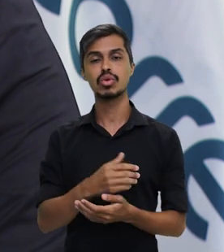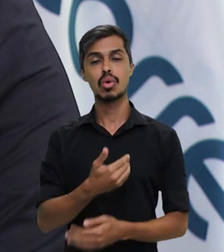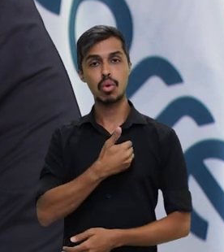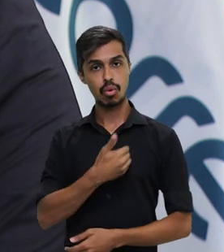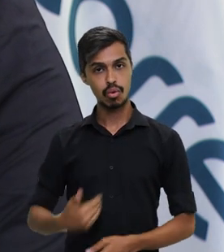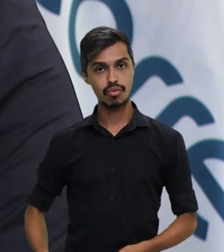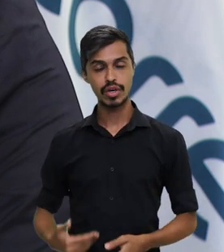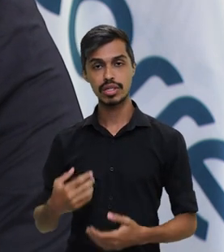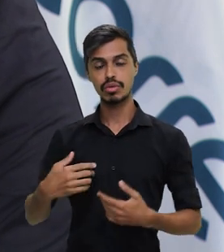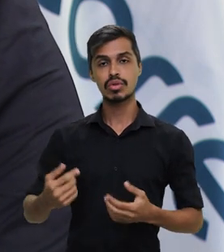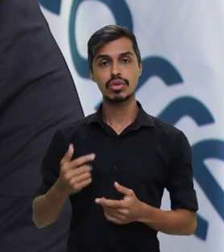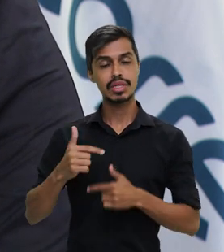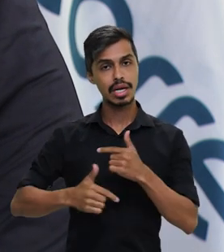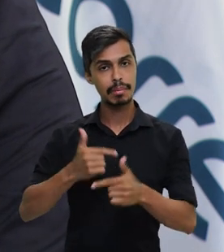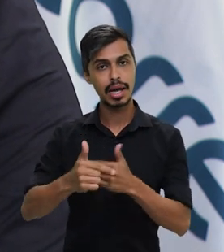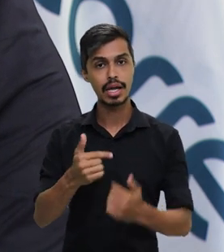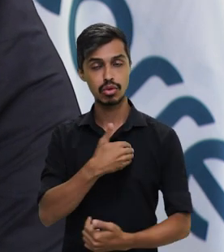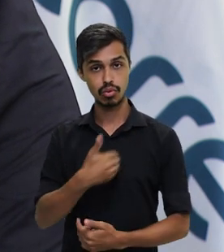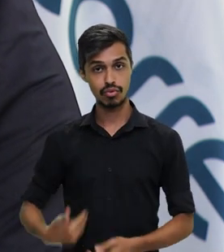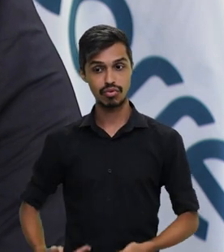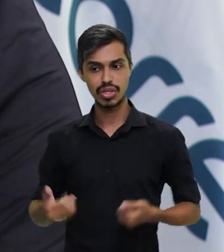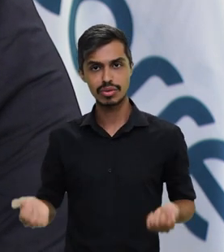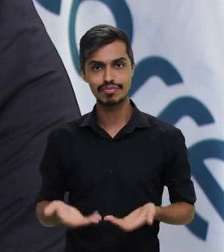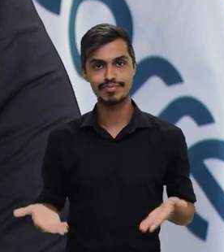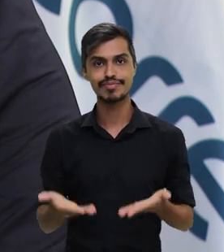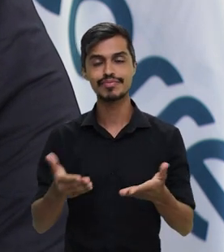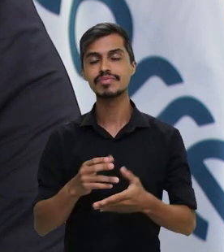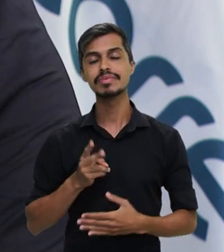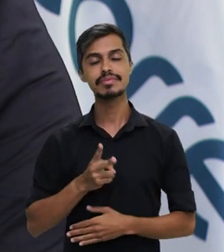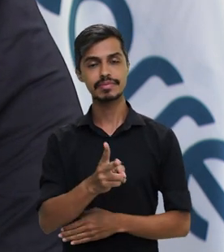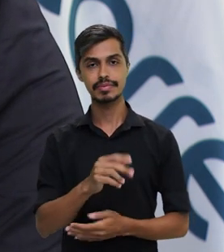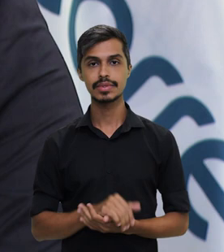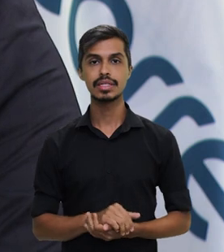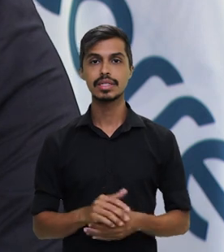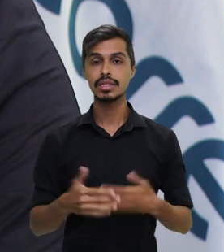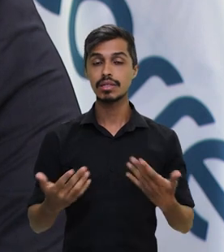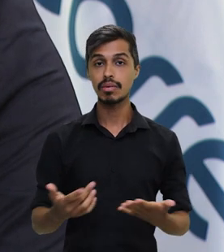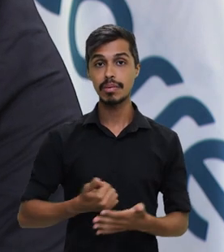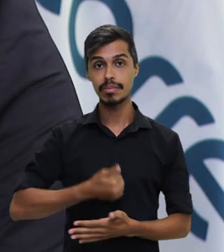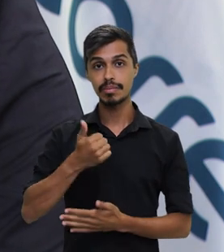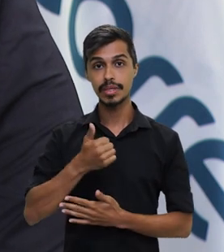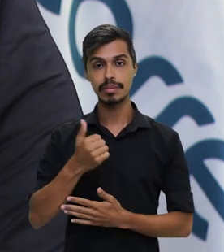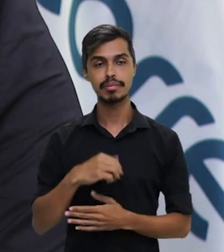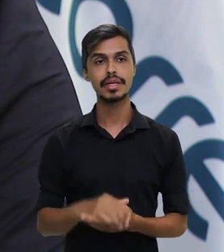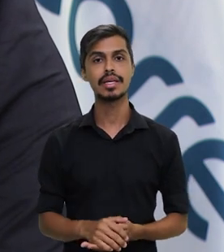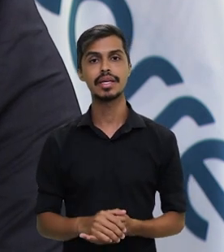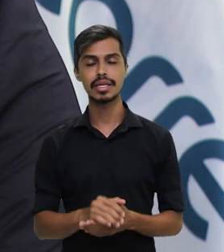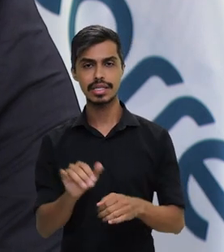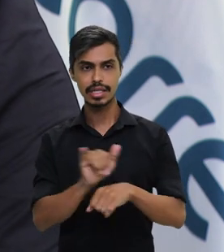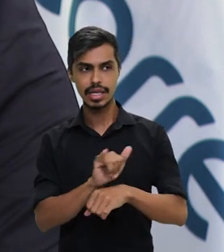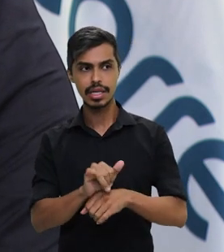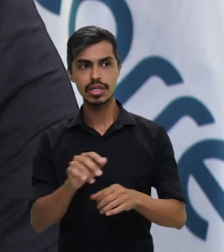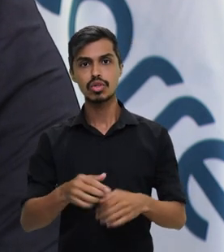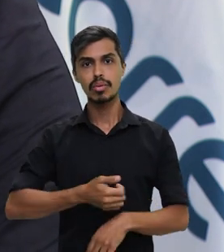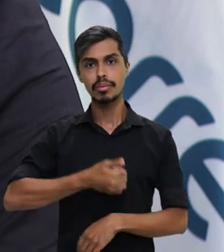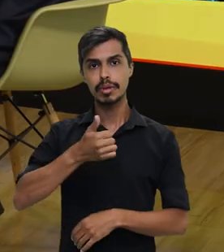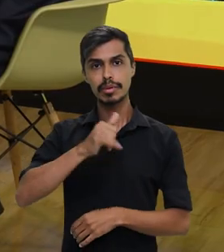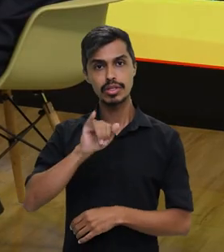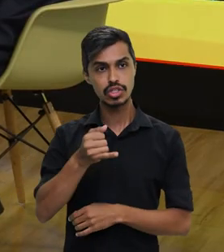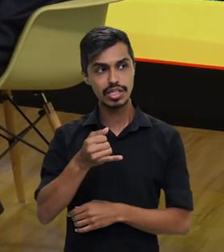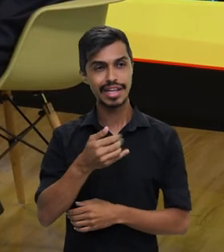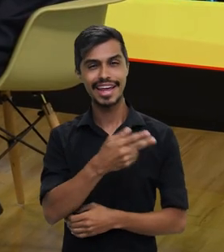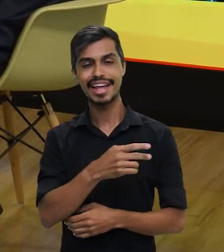prestação de serviço público de qualidade para a população. Então, a primeira medida que ele toma no dia 1º de janeiro,